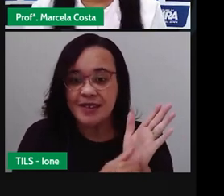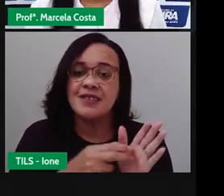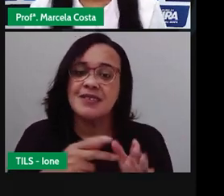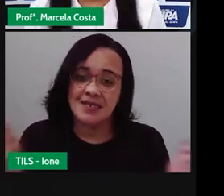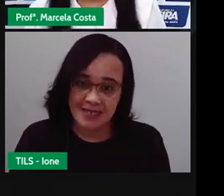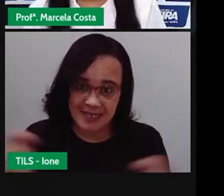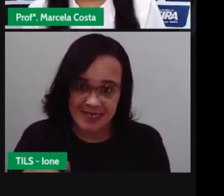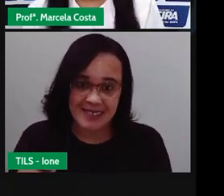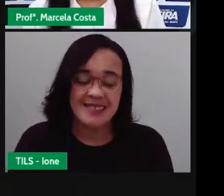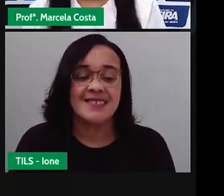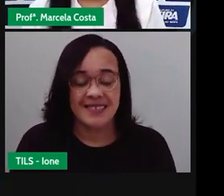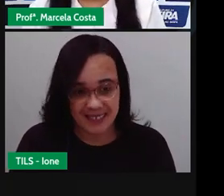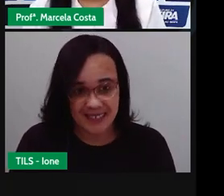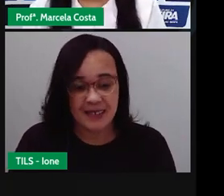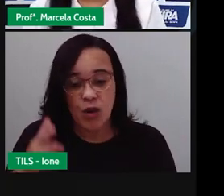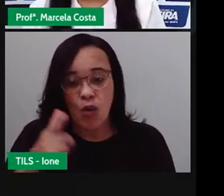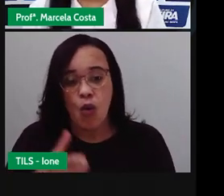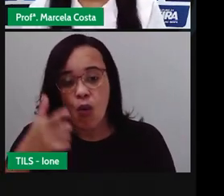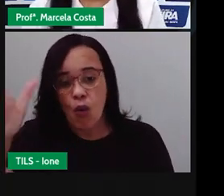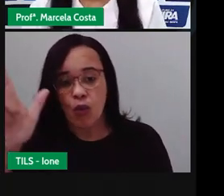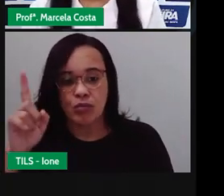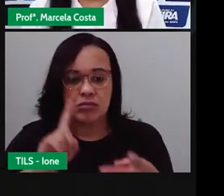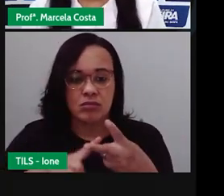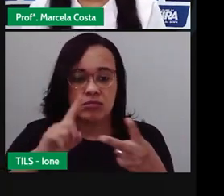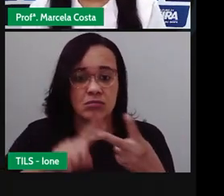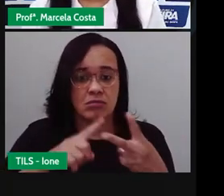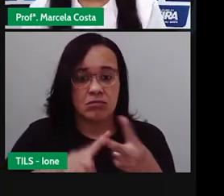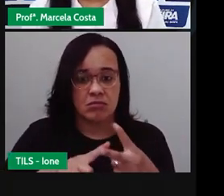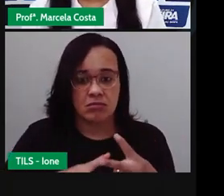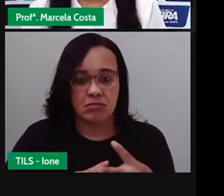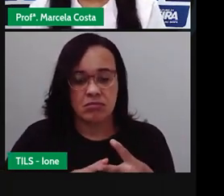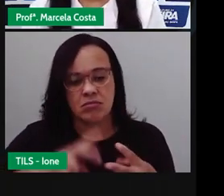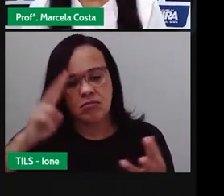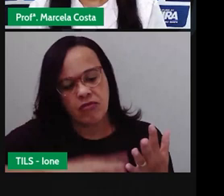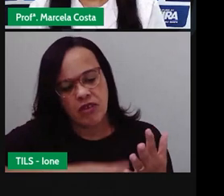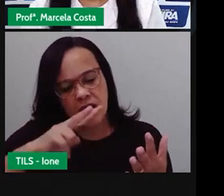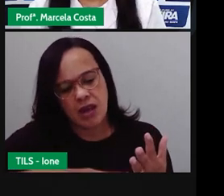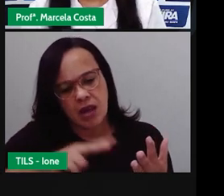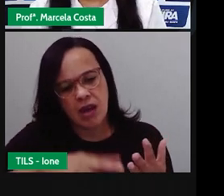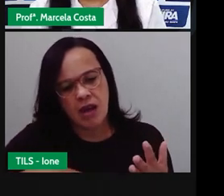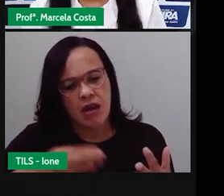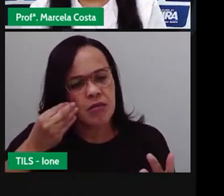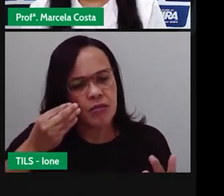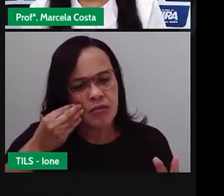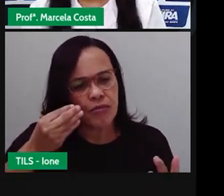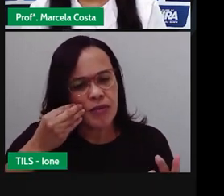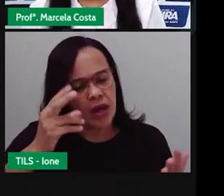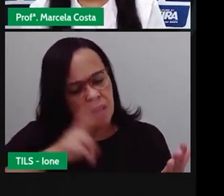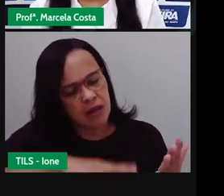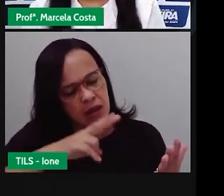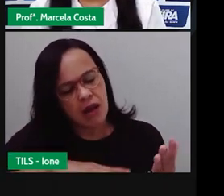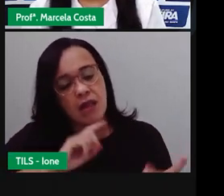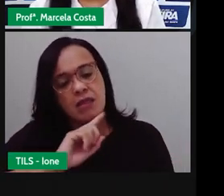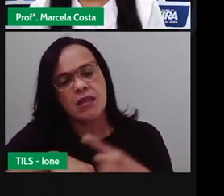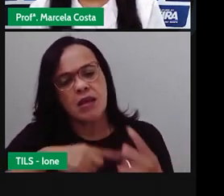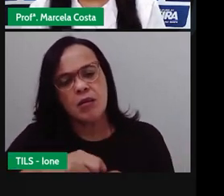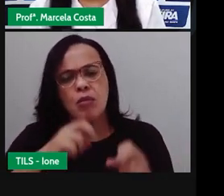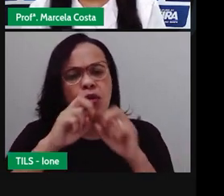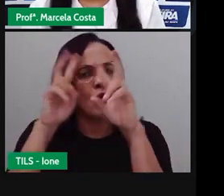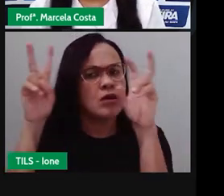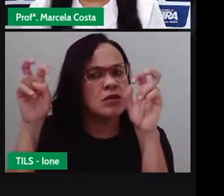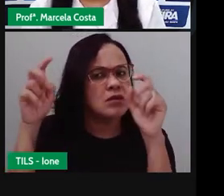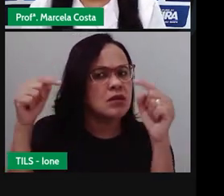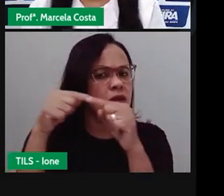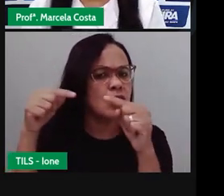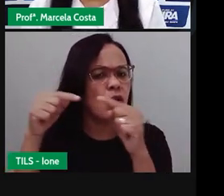Agora, observe aqui essa outra capa. Tente fazer a leitura e depois tente avivinhar o que é que vai se